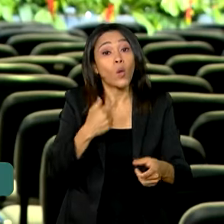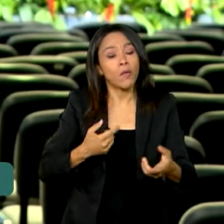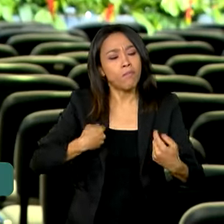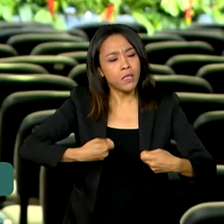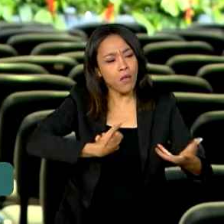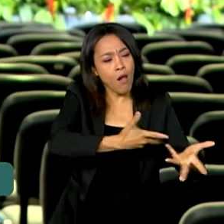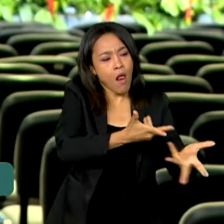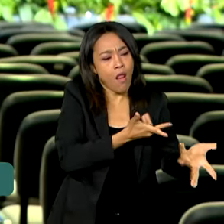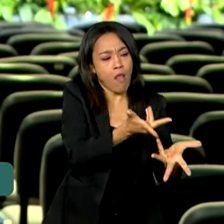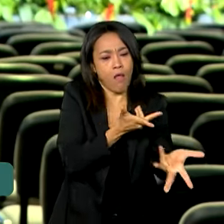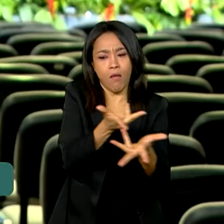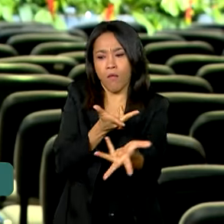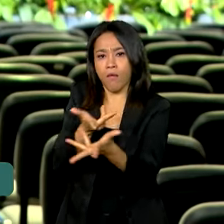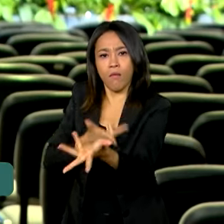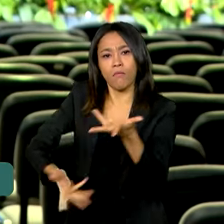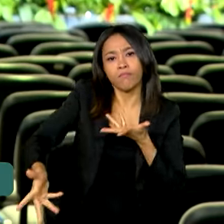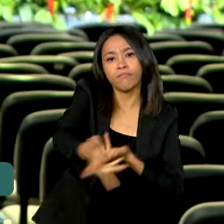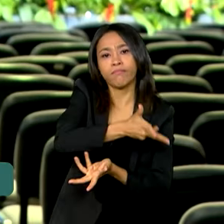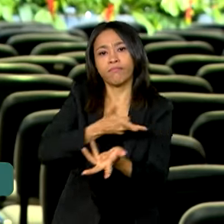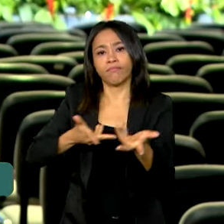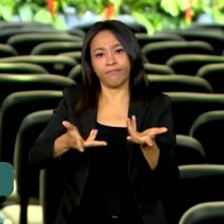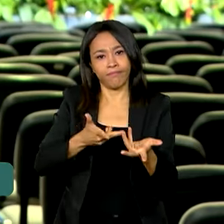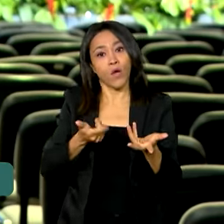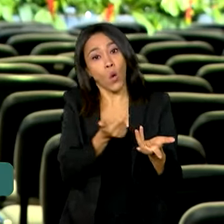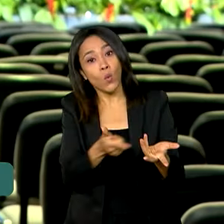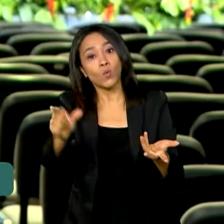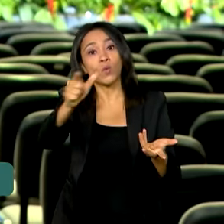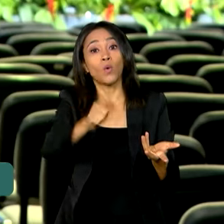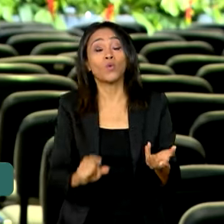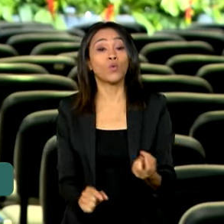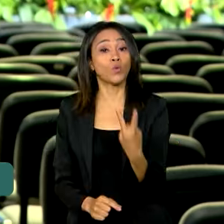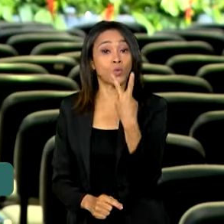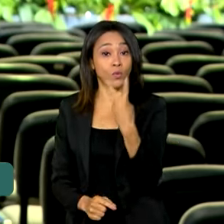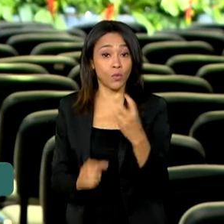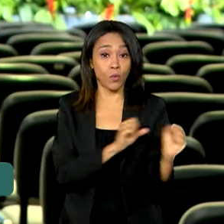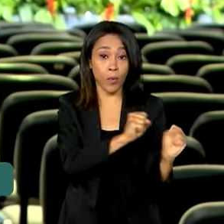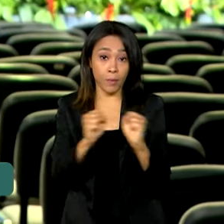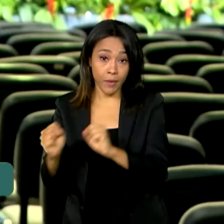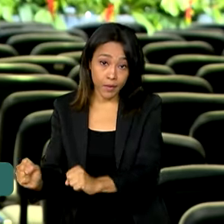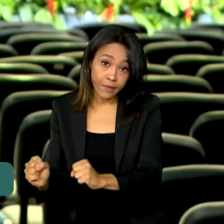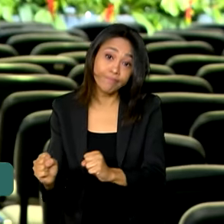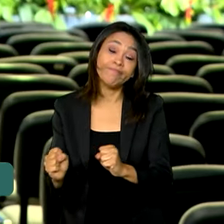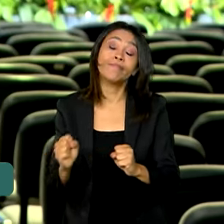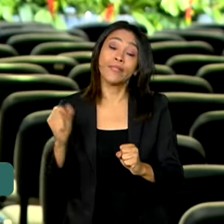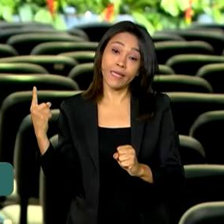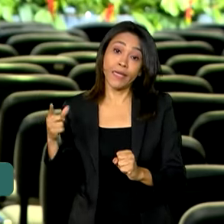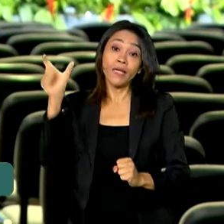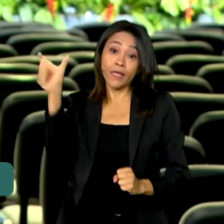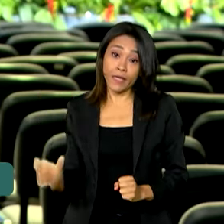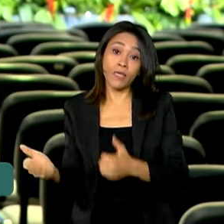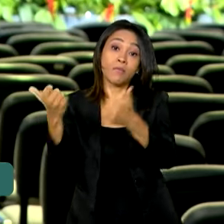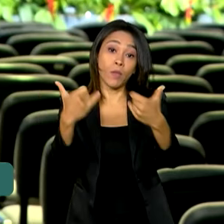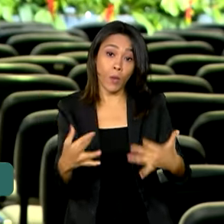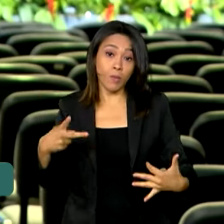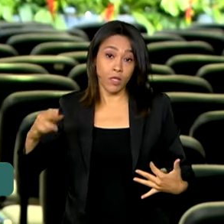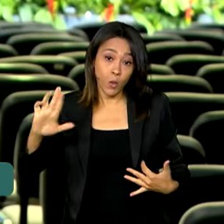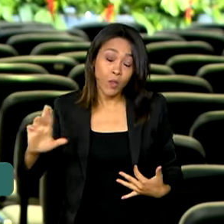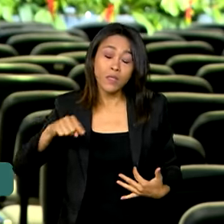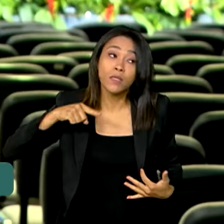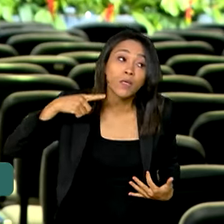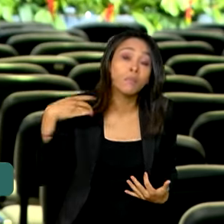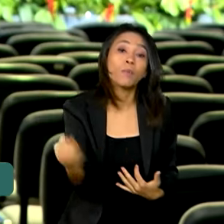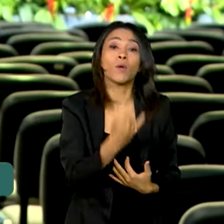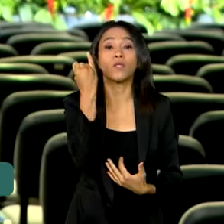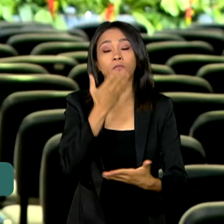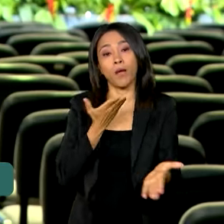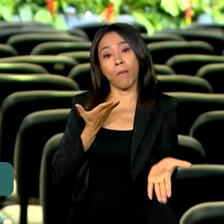que o governo federal estabeleceu com os outros dois poderes, que, segundo ele, tem sido fundamental para